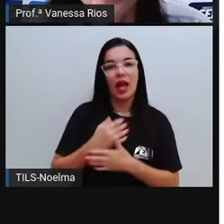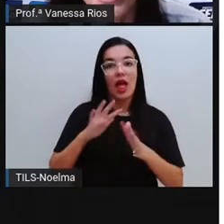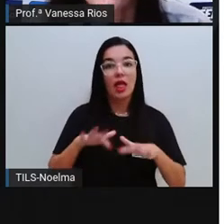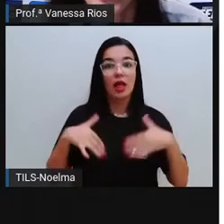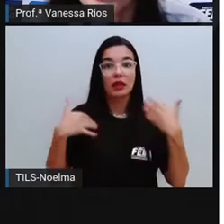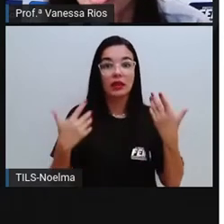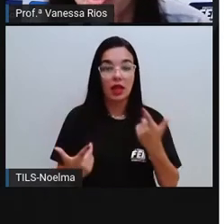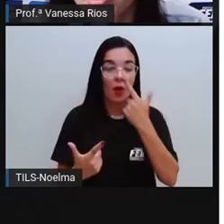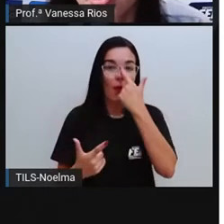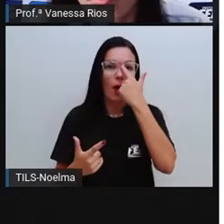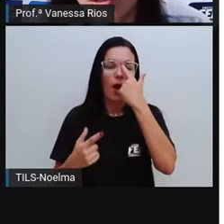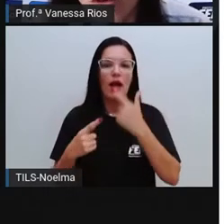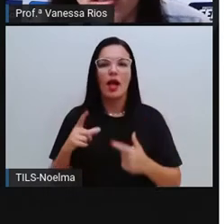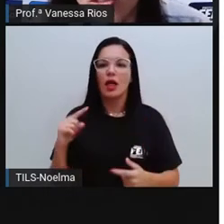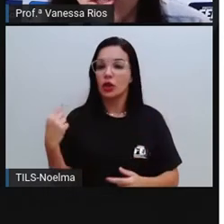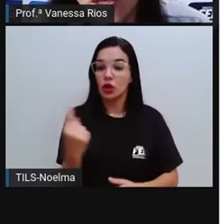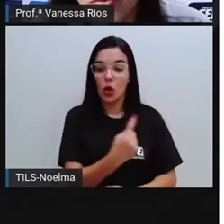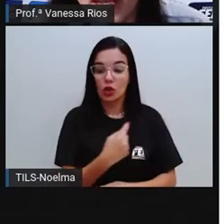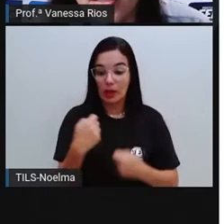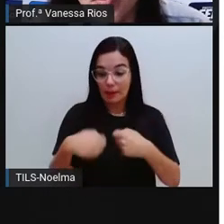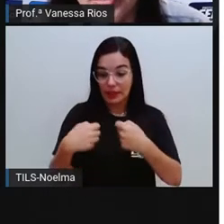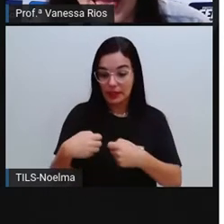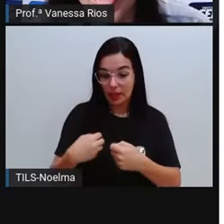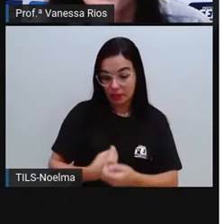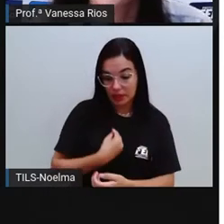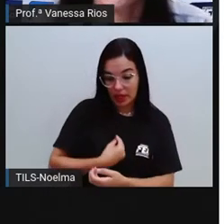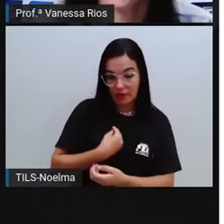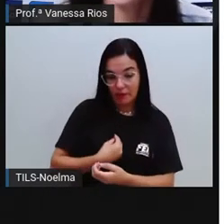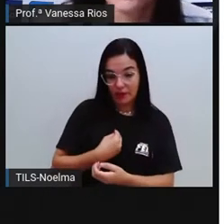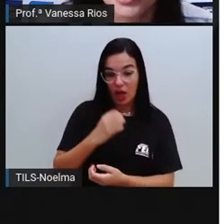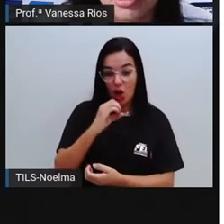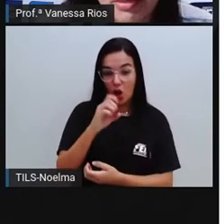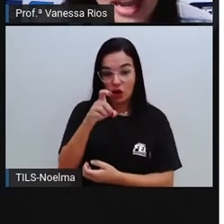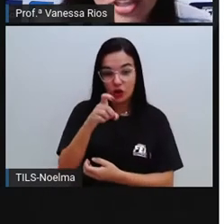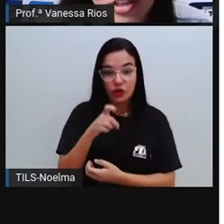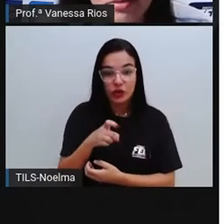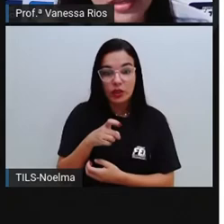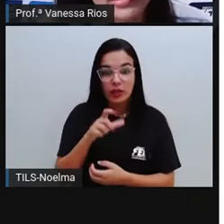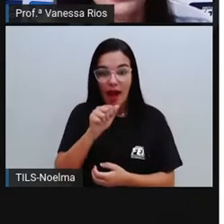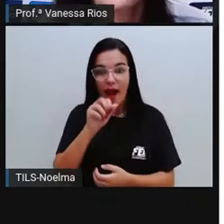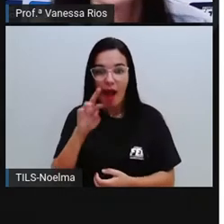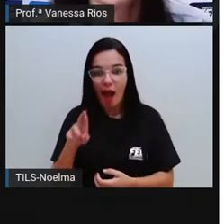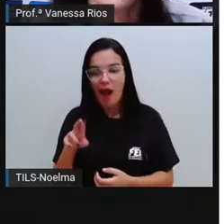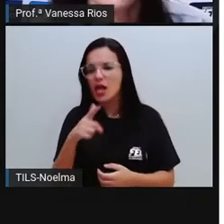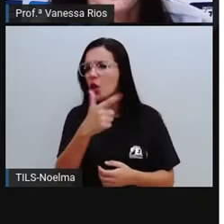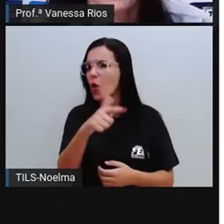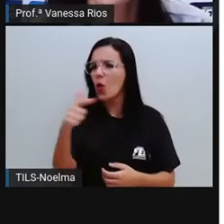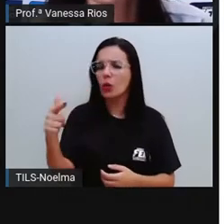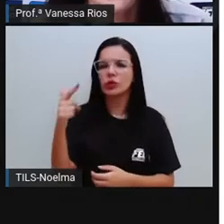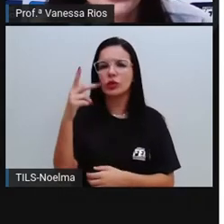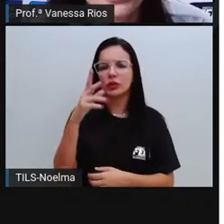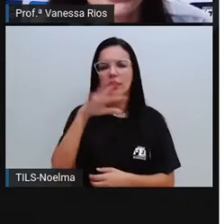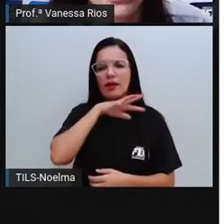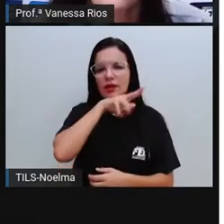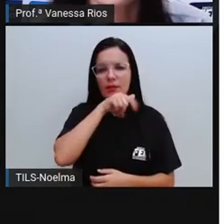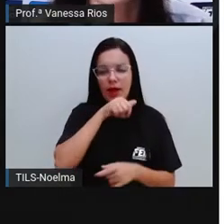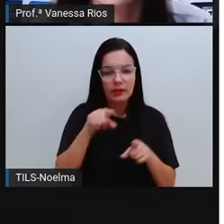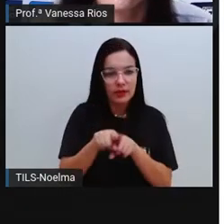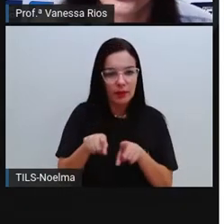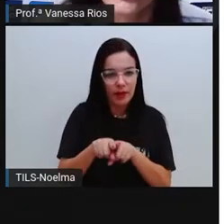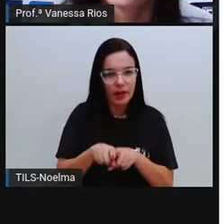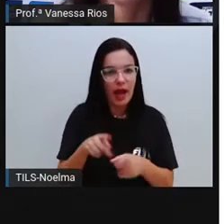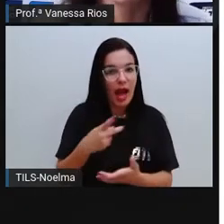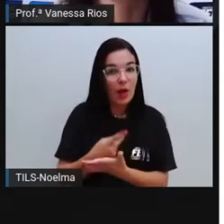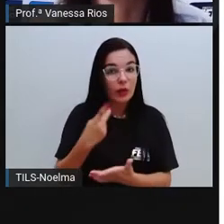aí para nós que precisamos do oxigênio para respirar, para outros animais também, acontece, né? E